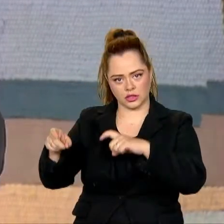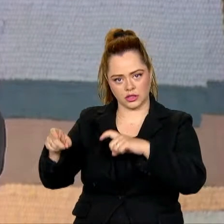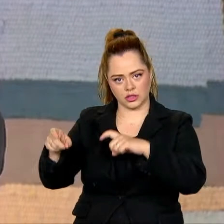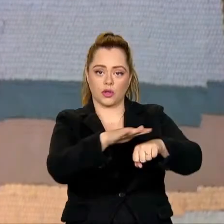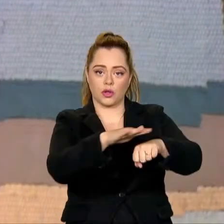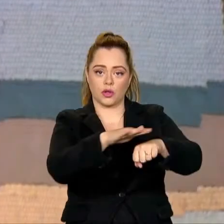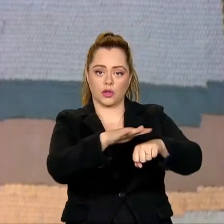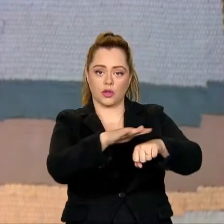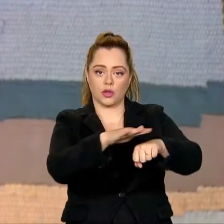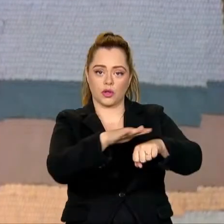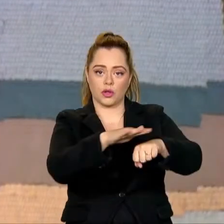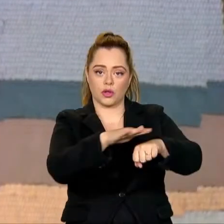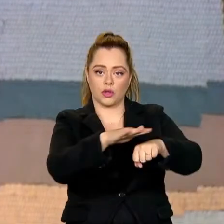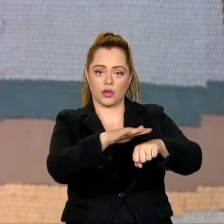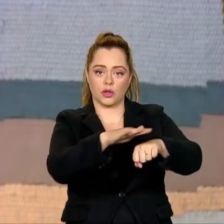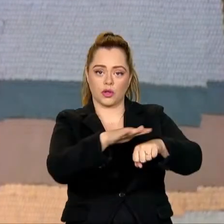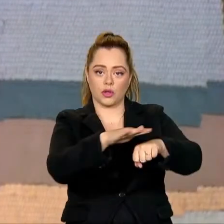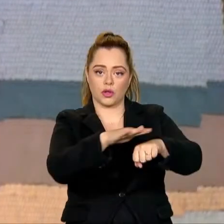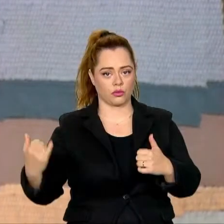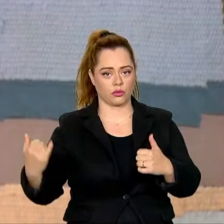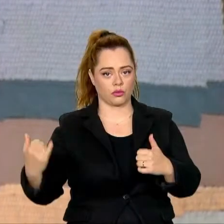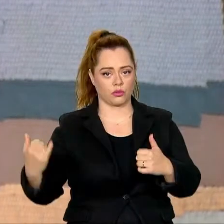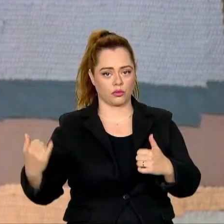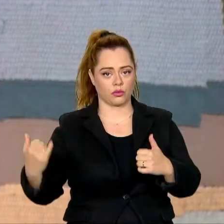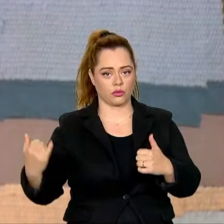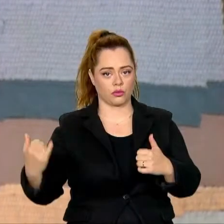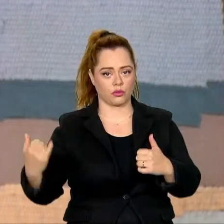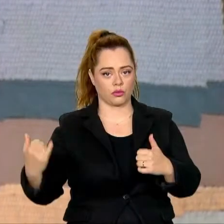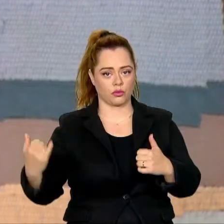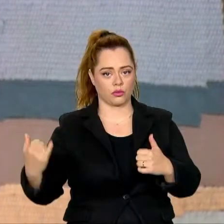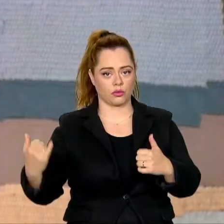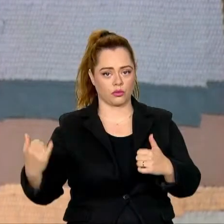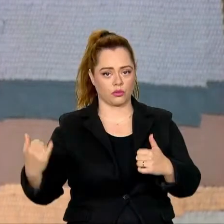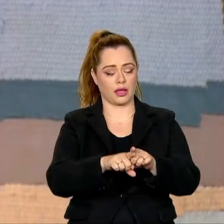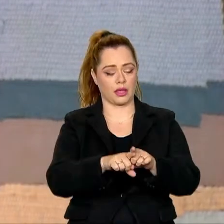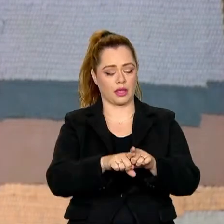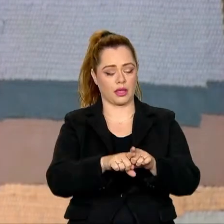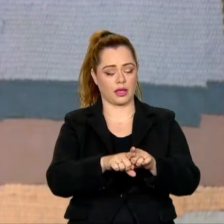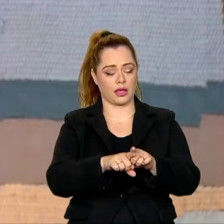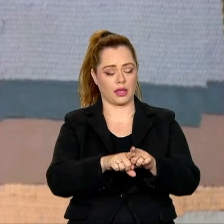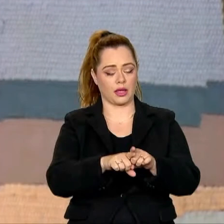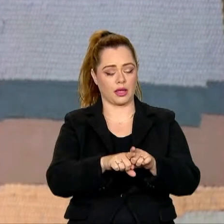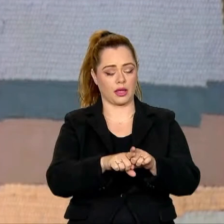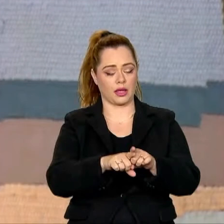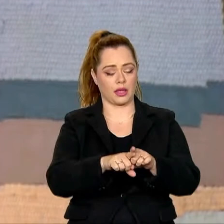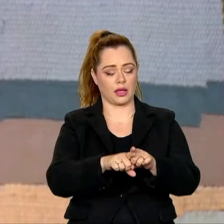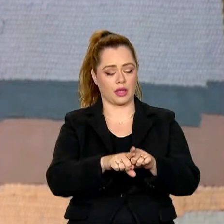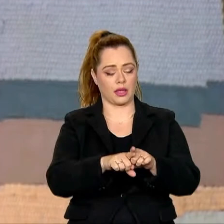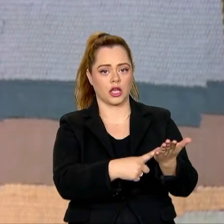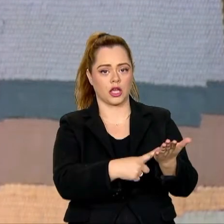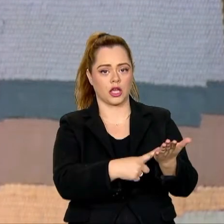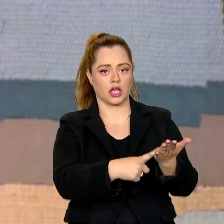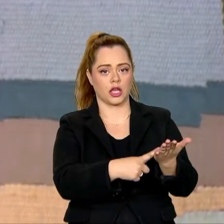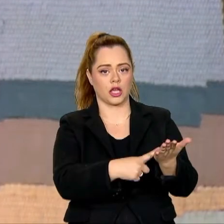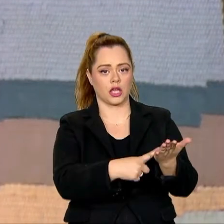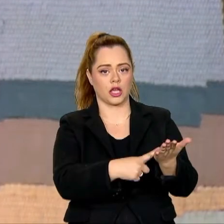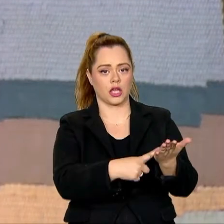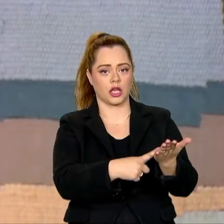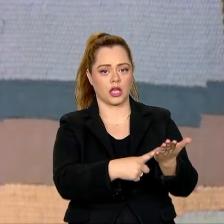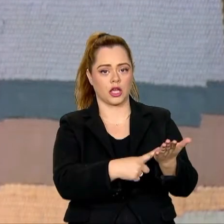principalmente para aquelas nações que querem reafirmar seu compromisso com o meio ambiente e a